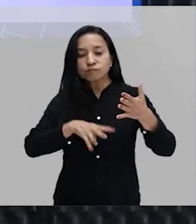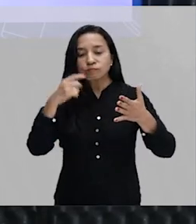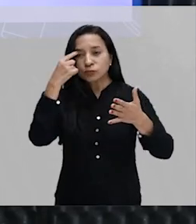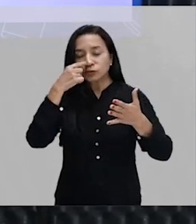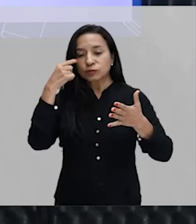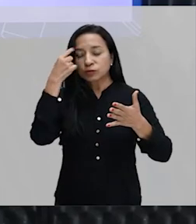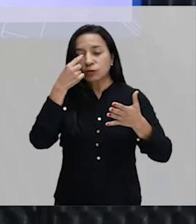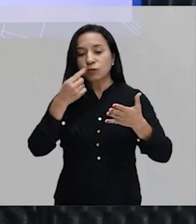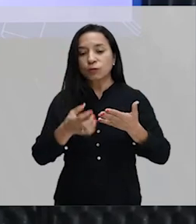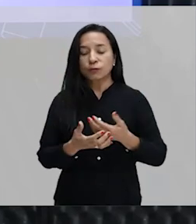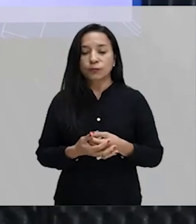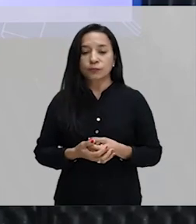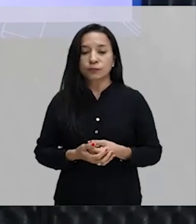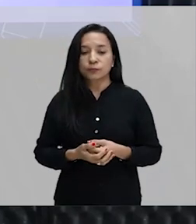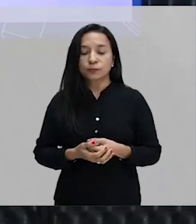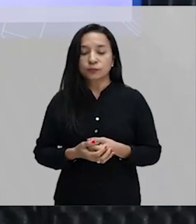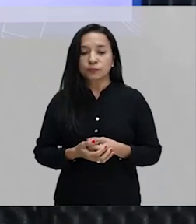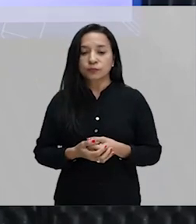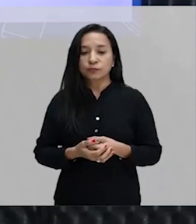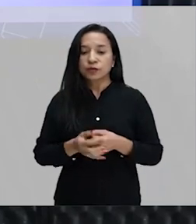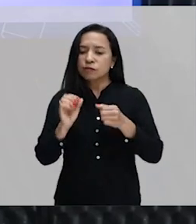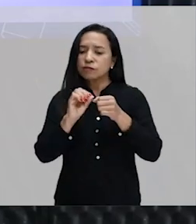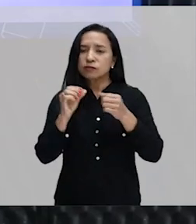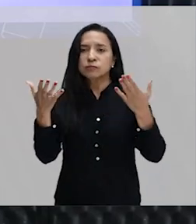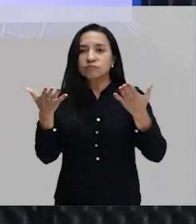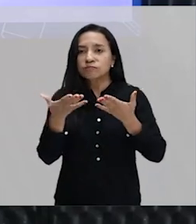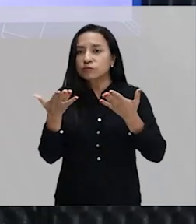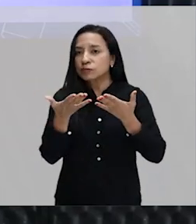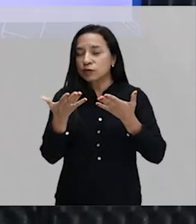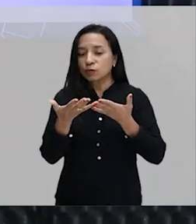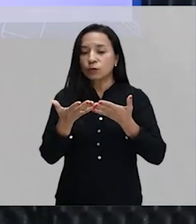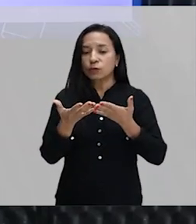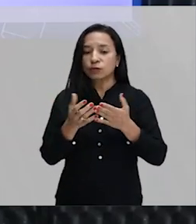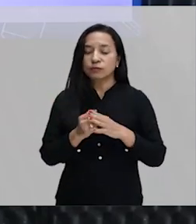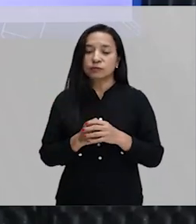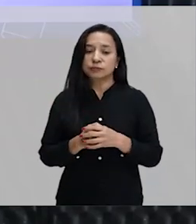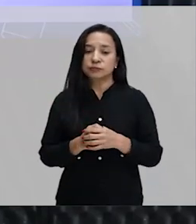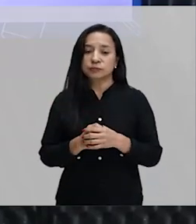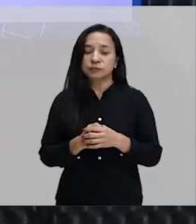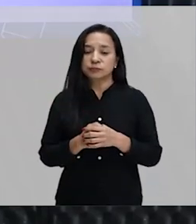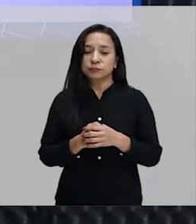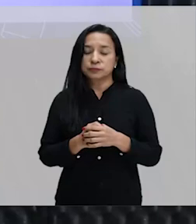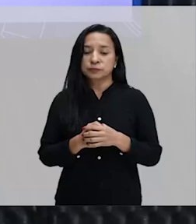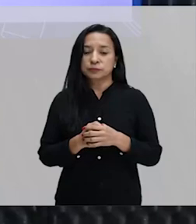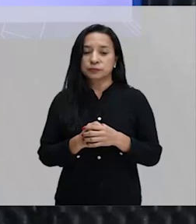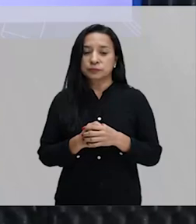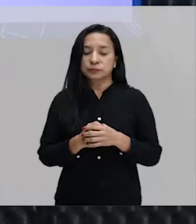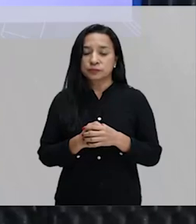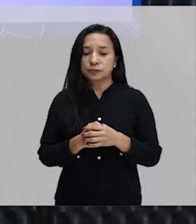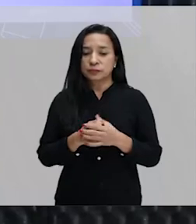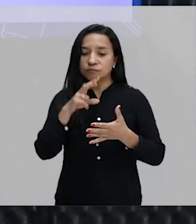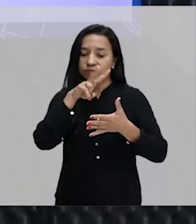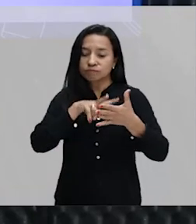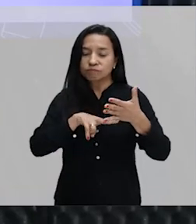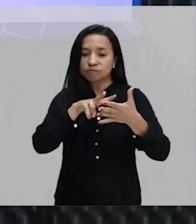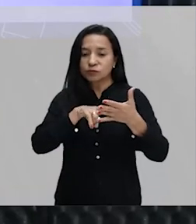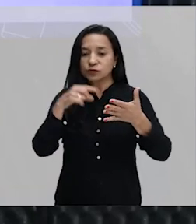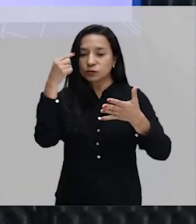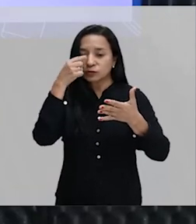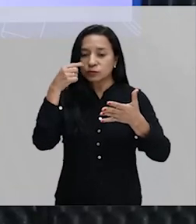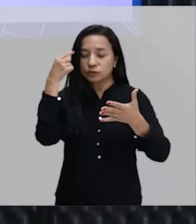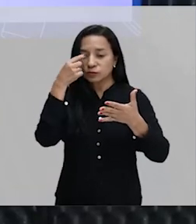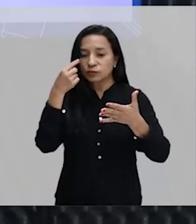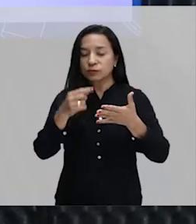espanhol, estou fazendo isso aqui agora, tá? Tu eres meu amigo, eu tenho hambre.